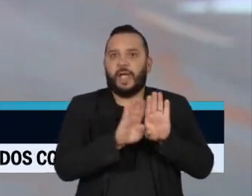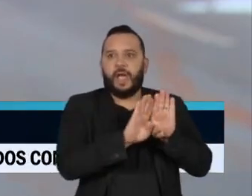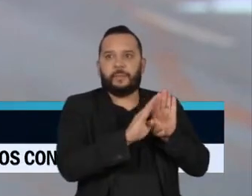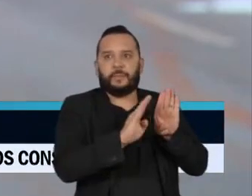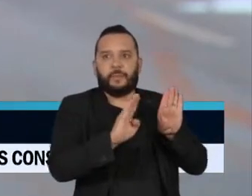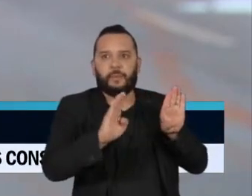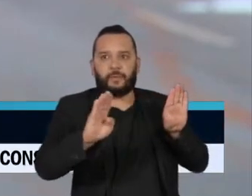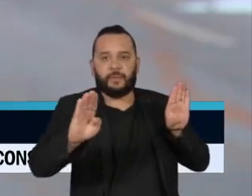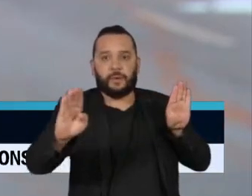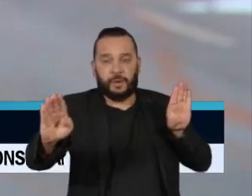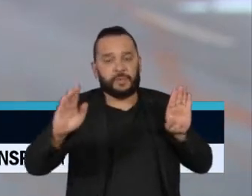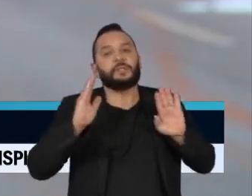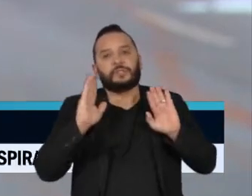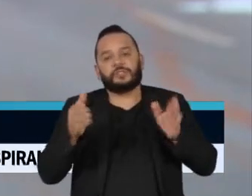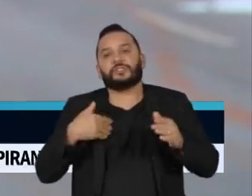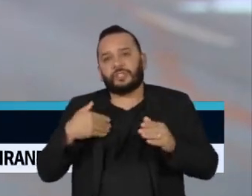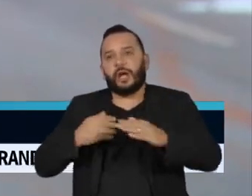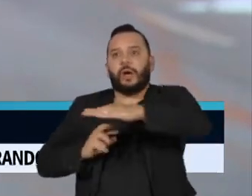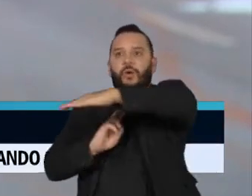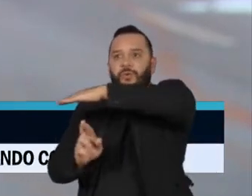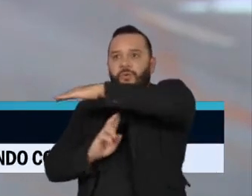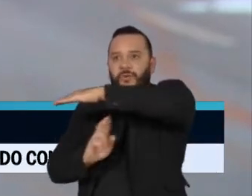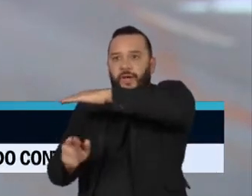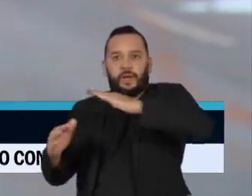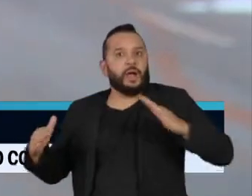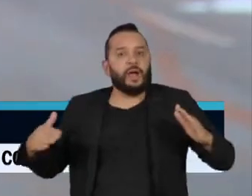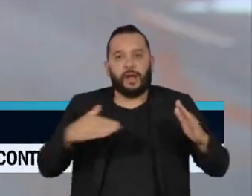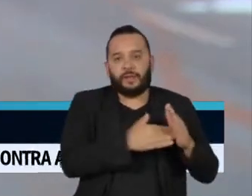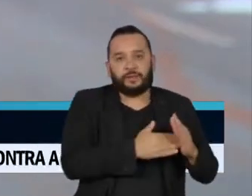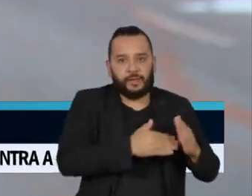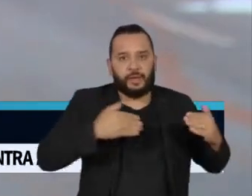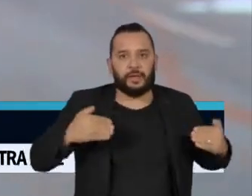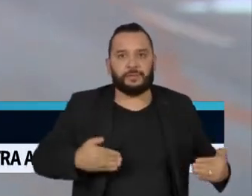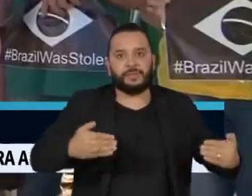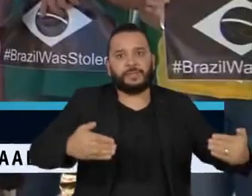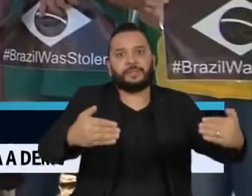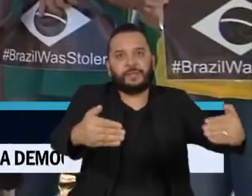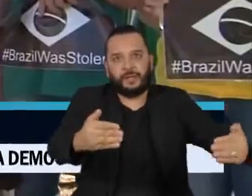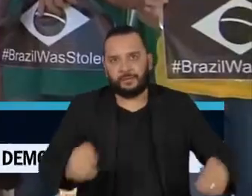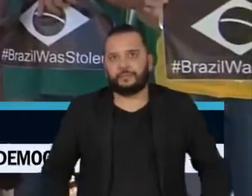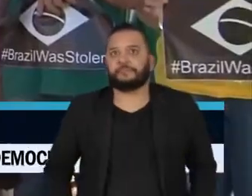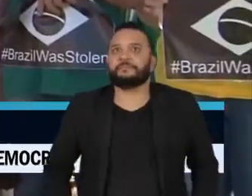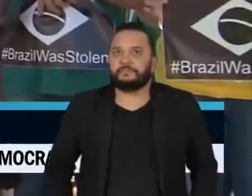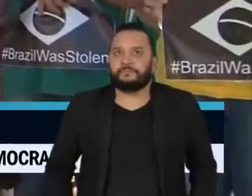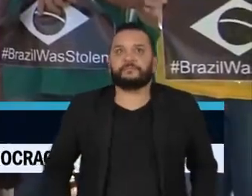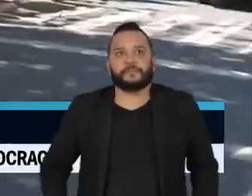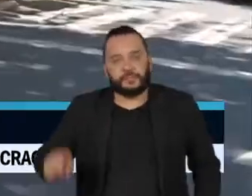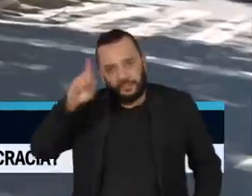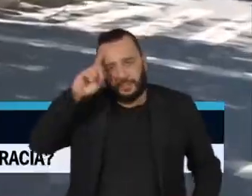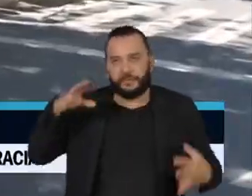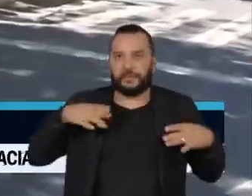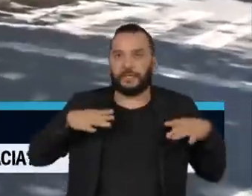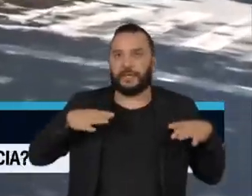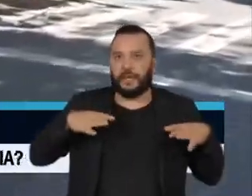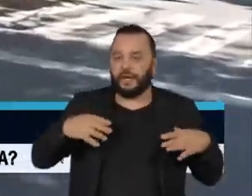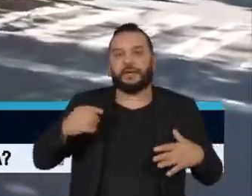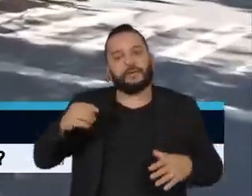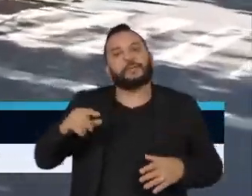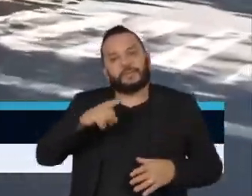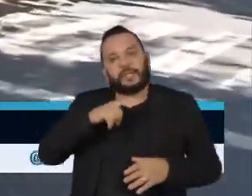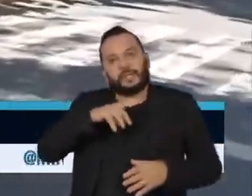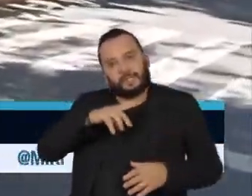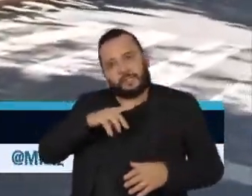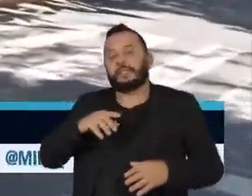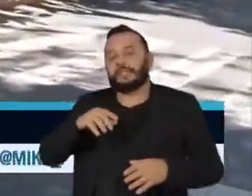desde a rodoviária da cidade até o acesso à esplanada dos ministérios. No feriado, diversas cidades do